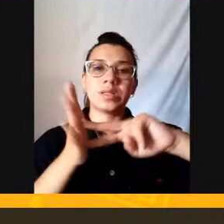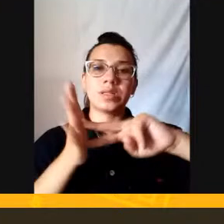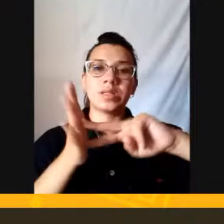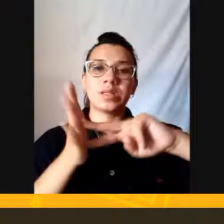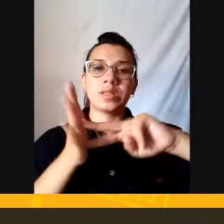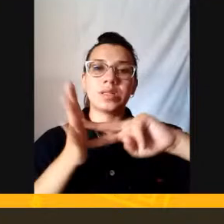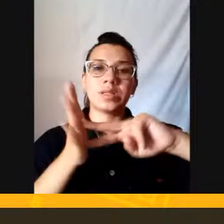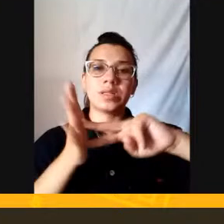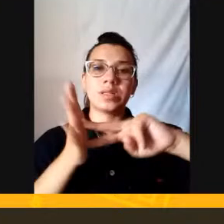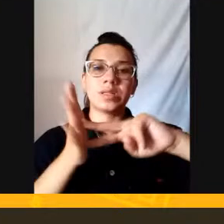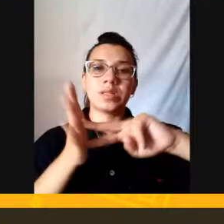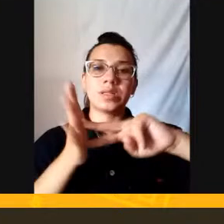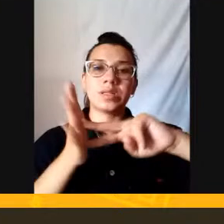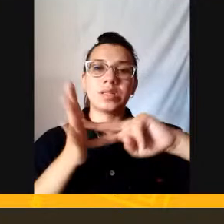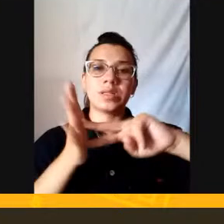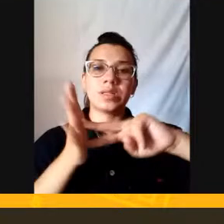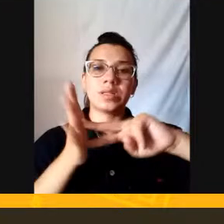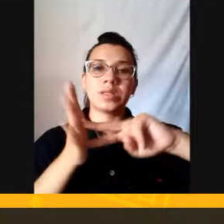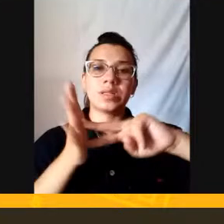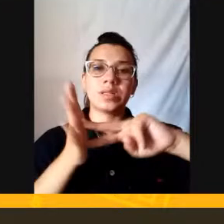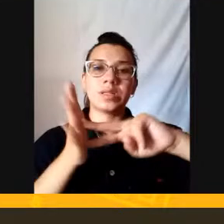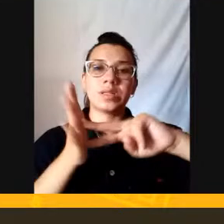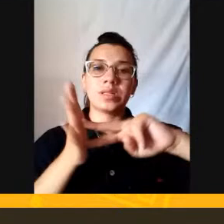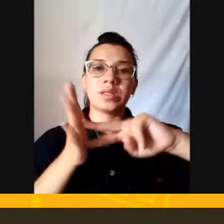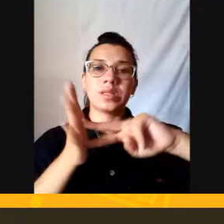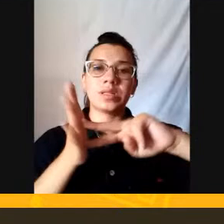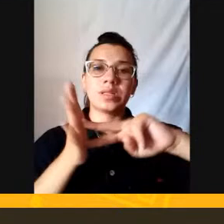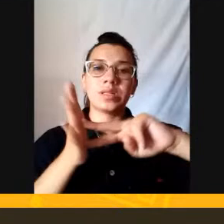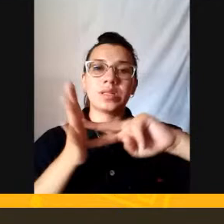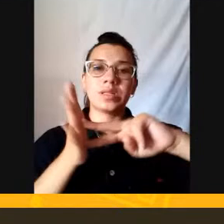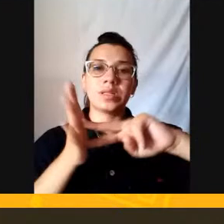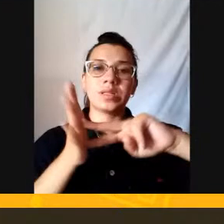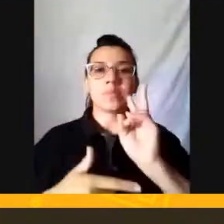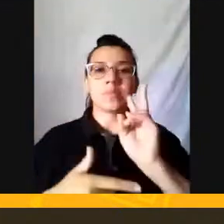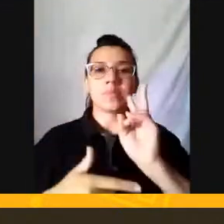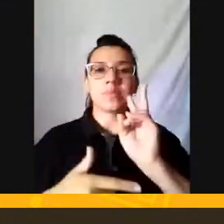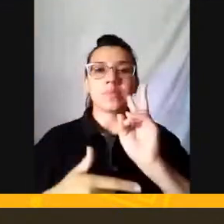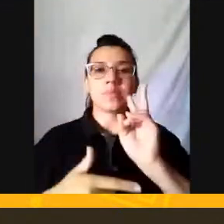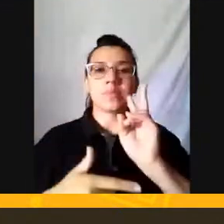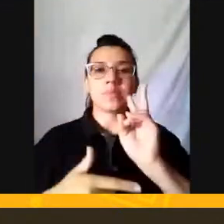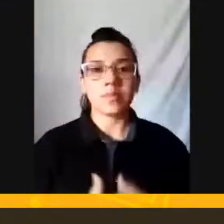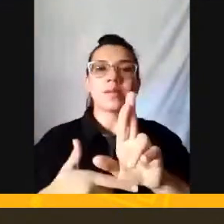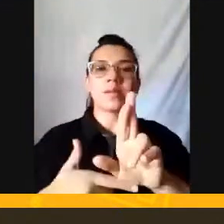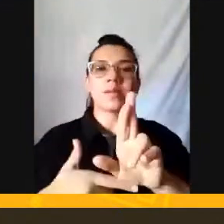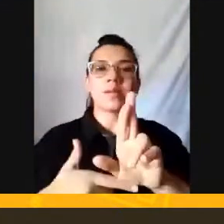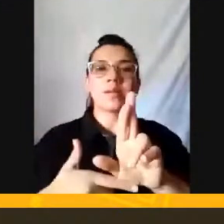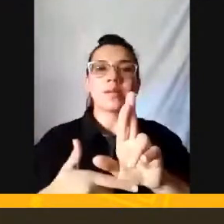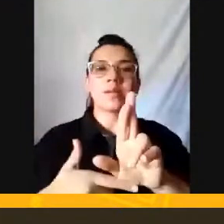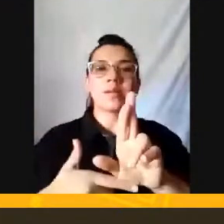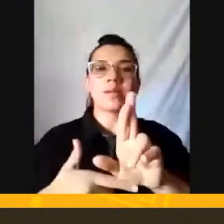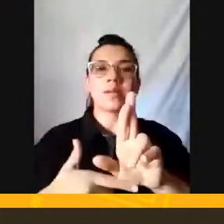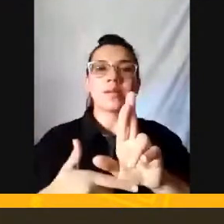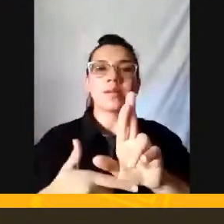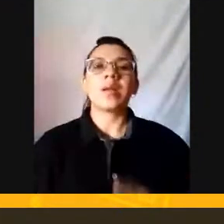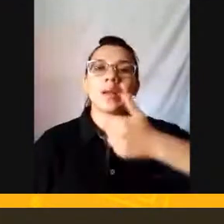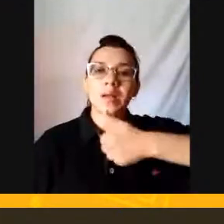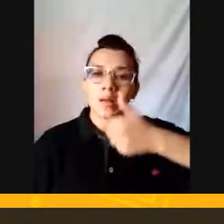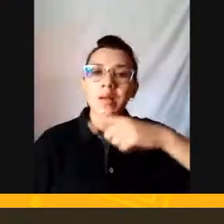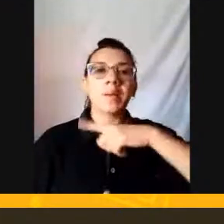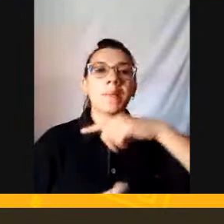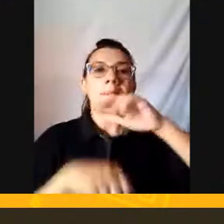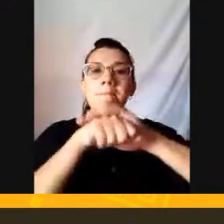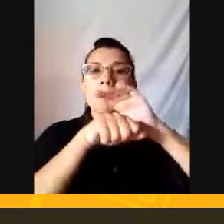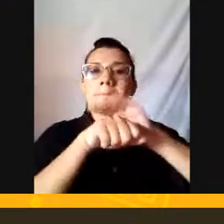Ótimo Professor A gente tem mais Perguntas aqui Mas primeiro Eu gostaria Aqui de De falar De